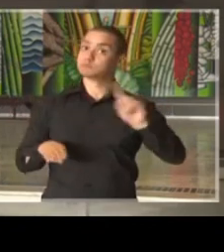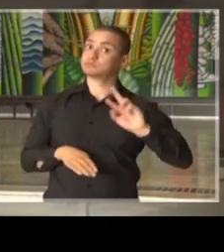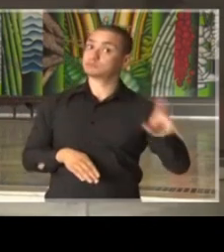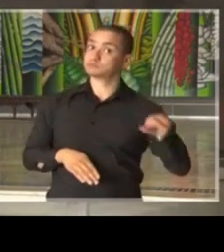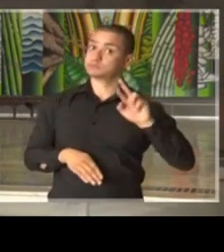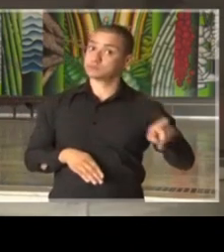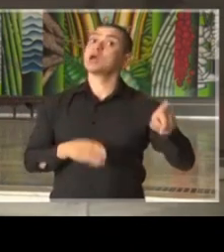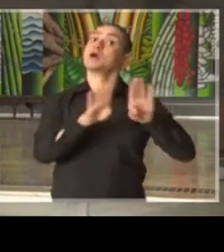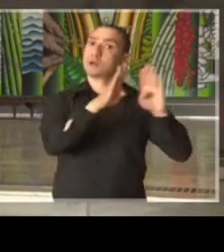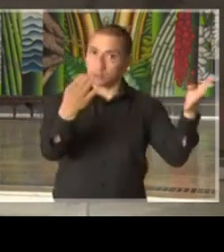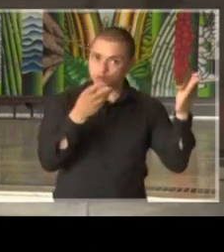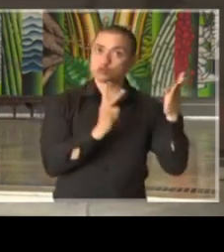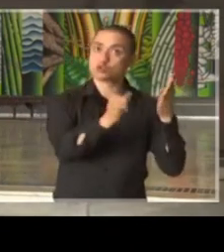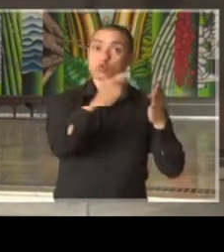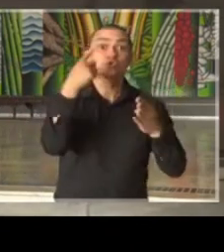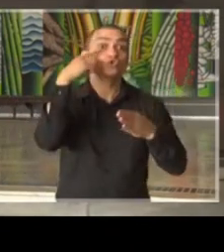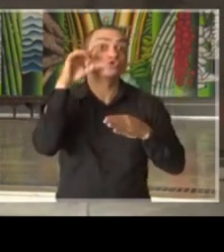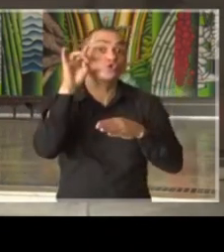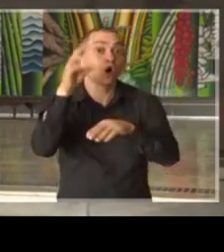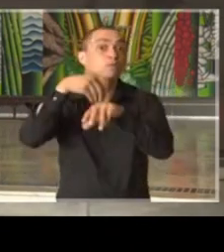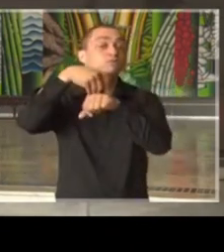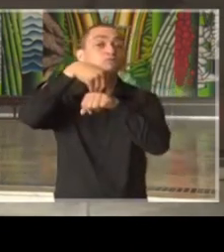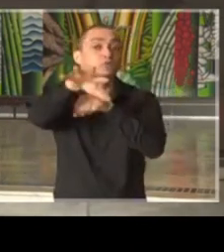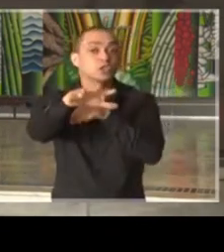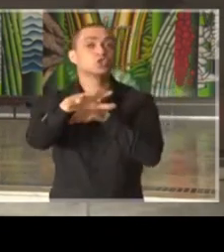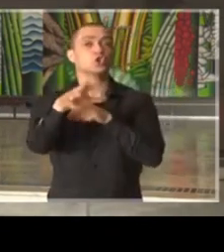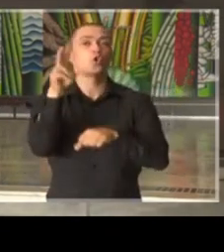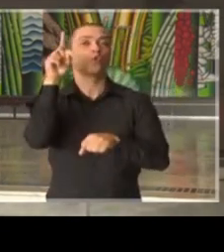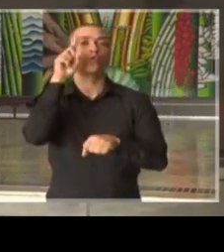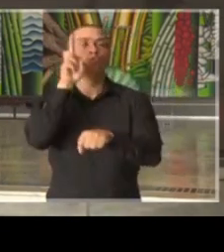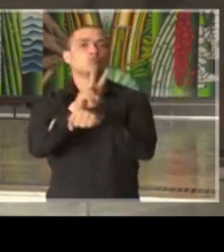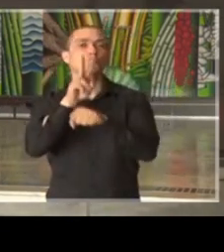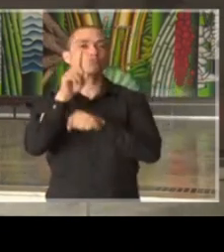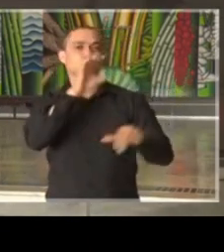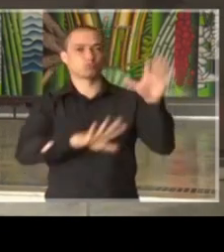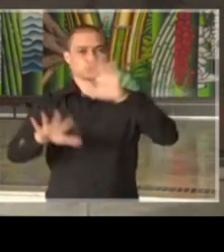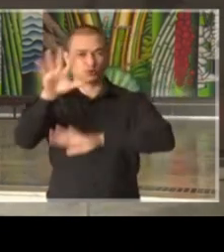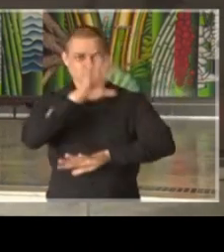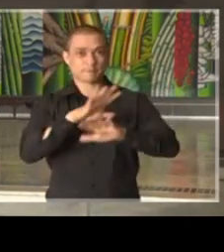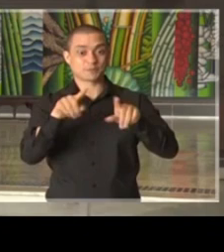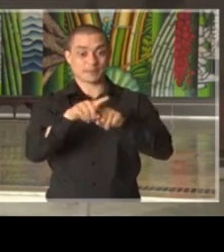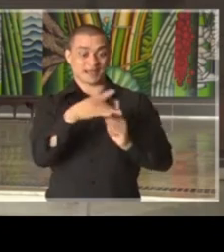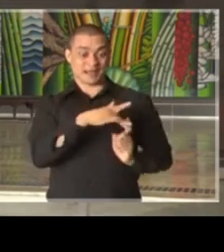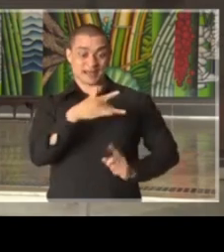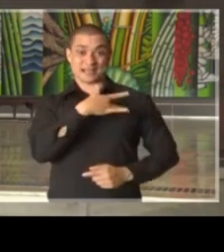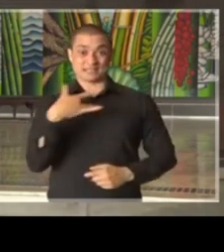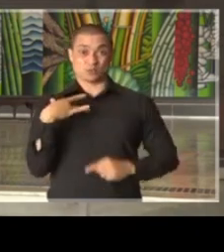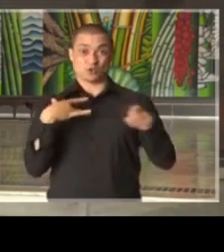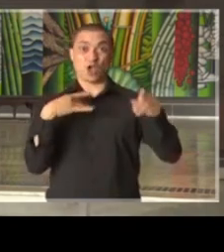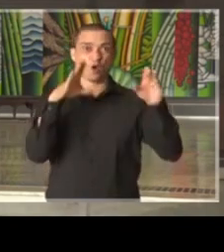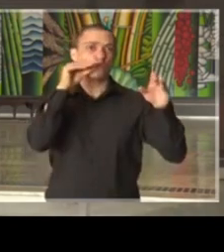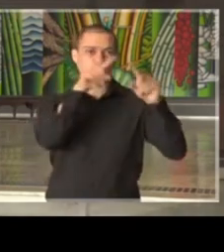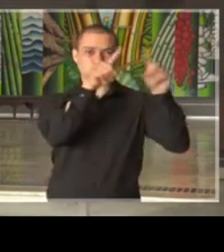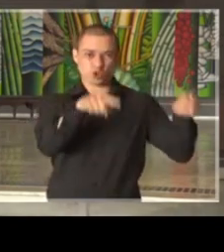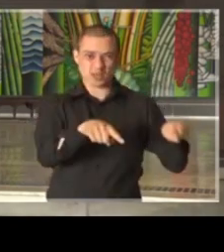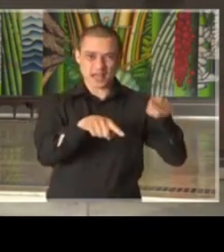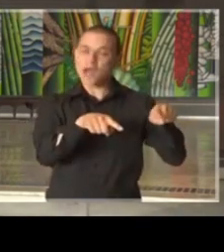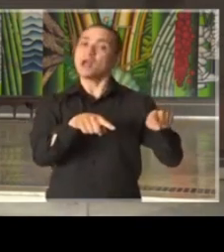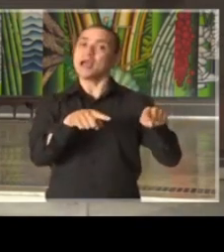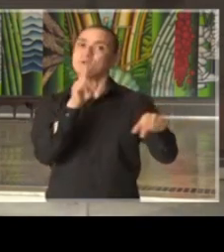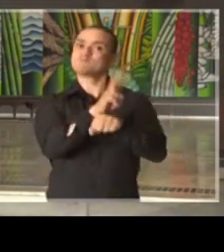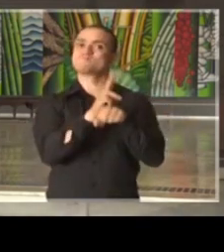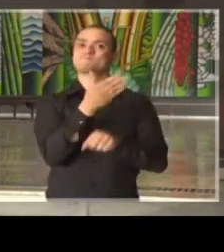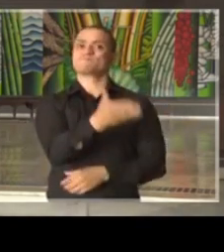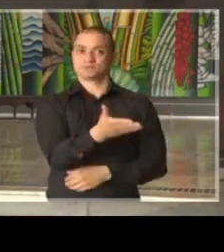empresas. Apenas a recomendação de cuidado e zelo com a saúde dos funcionários, com a higienização dos